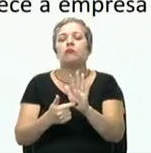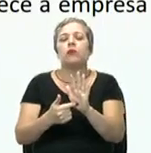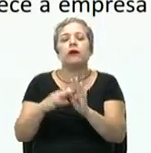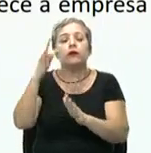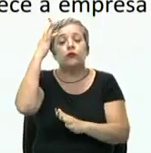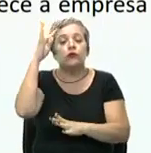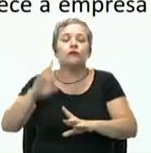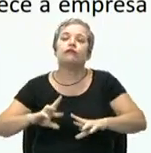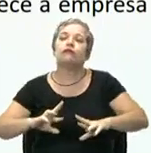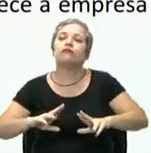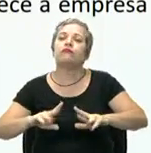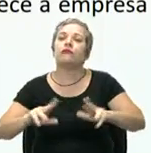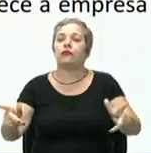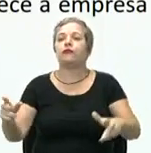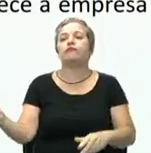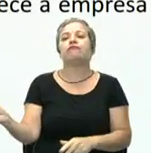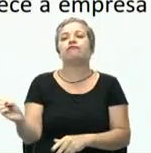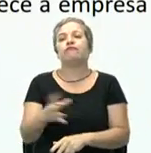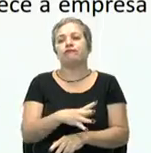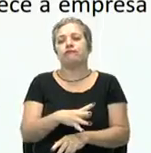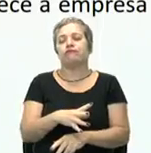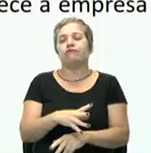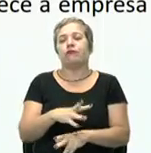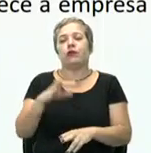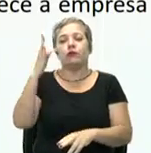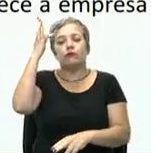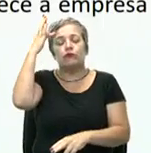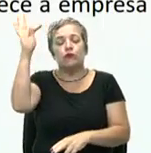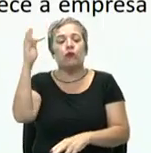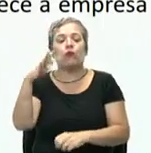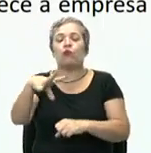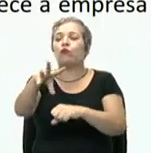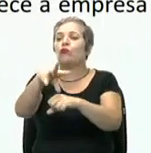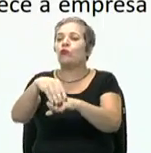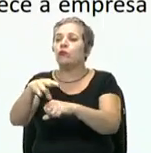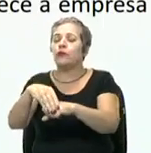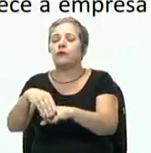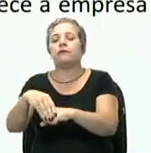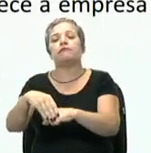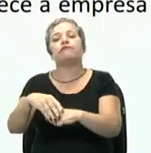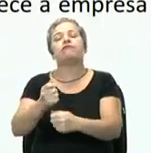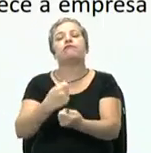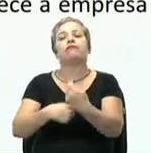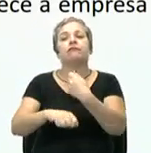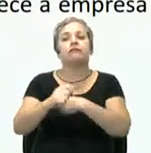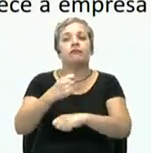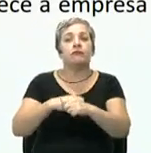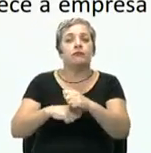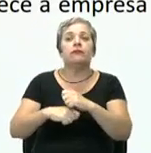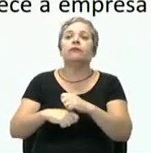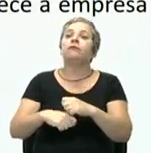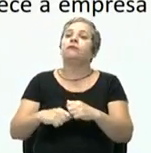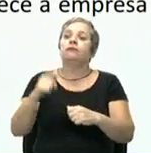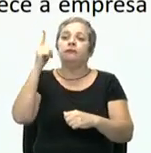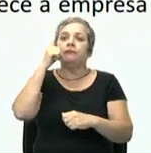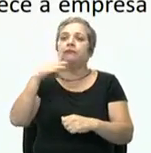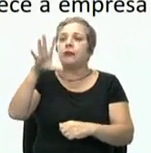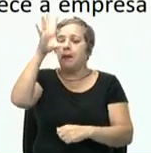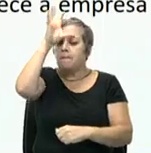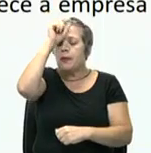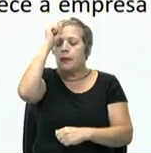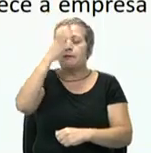teorias, novas teorias, novos conhecimentos administrativos que eles foram aprendendo e